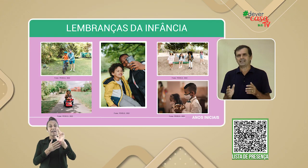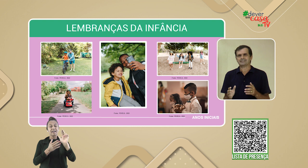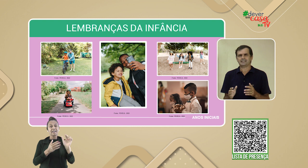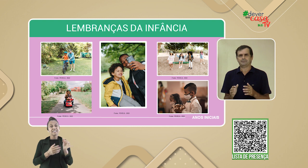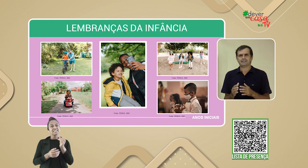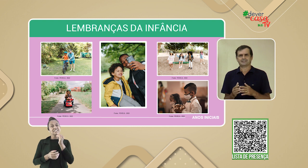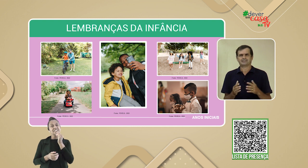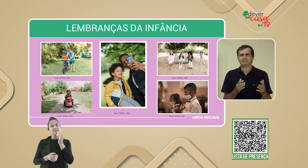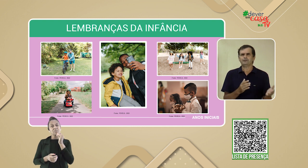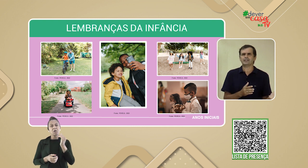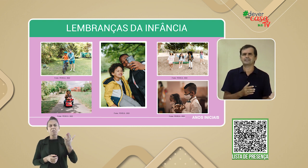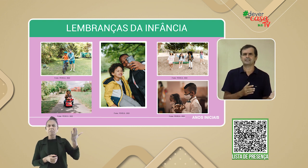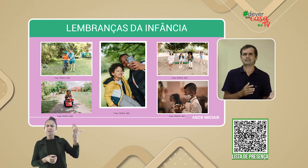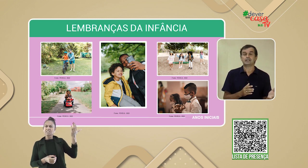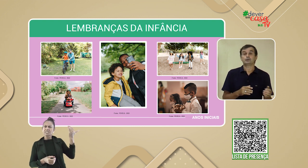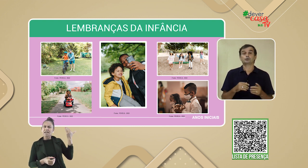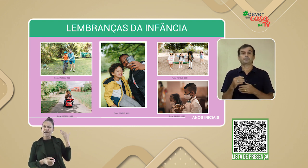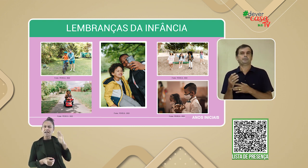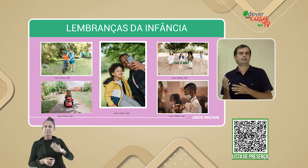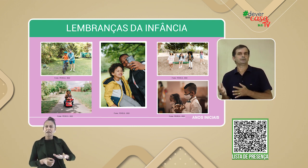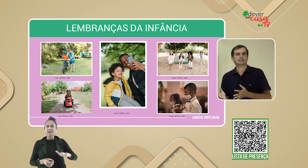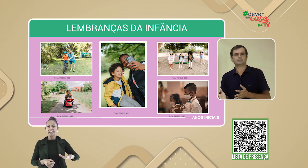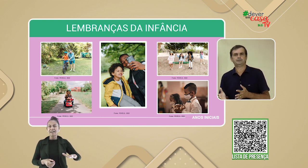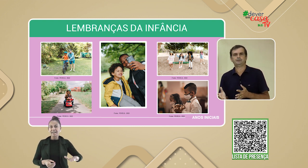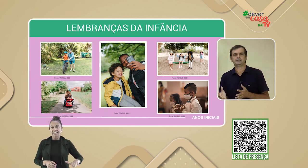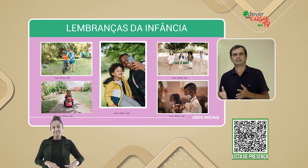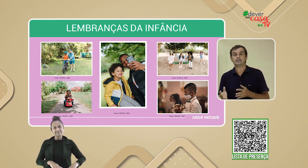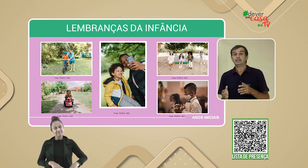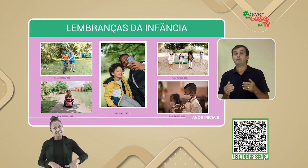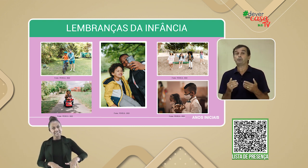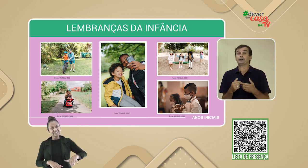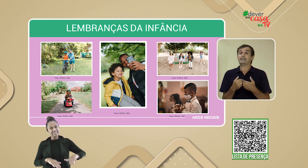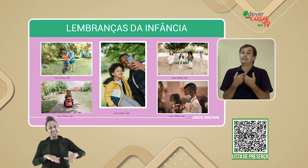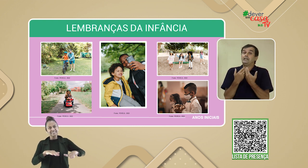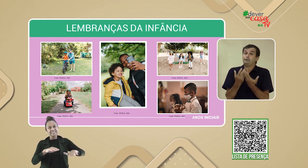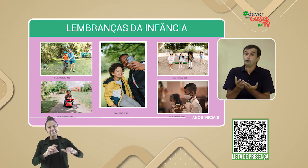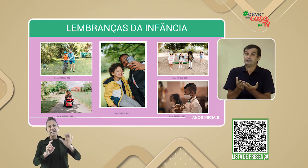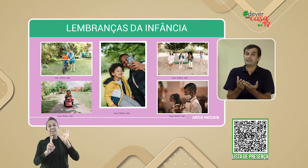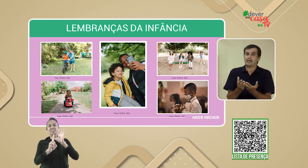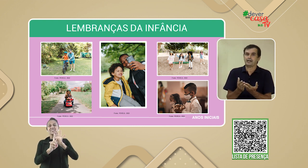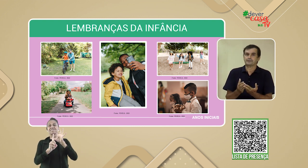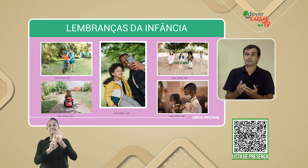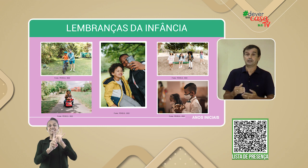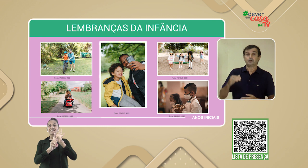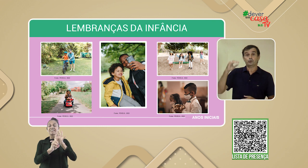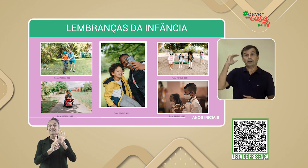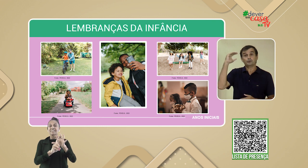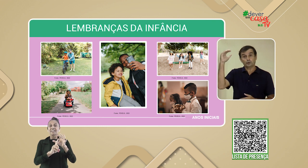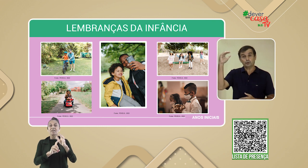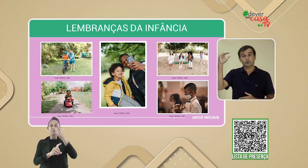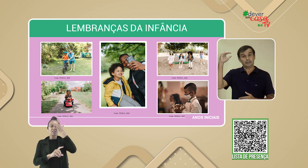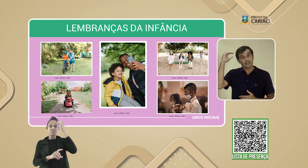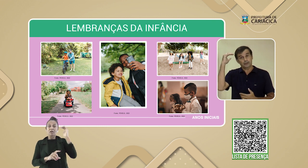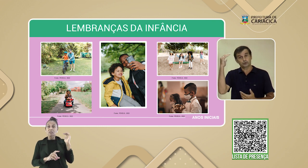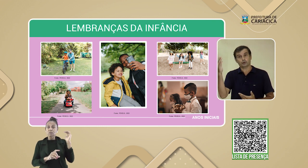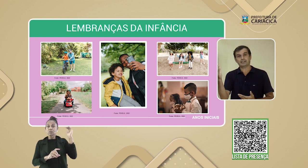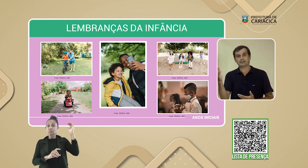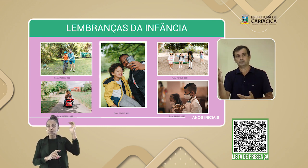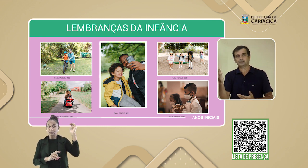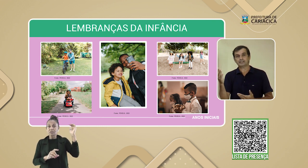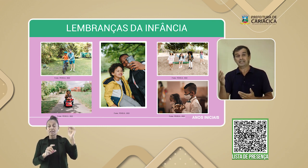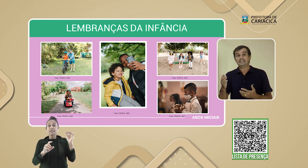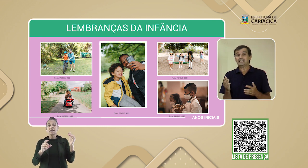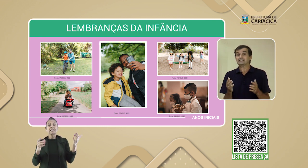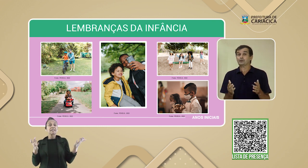mencionar as lembranças da infância, dos primeiros anos de vida, que podem influenciar no adulto em que nos